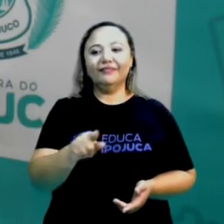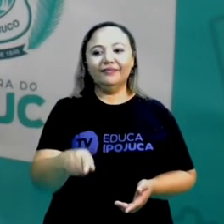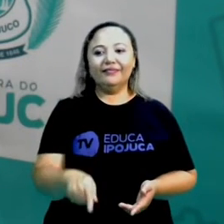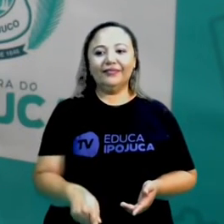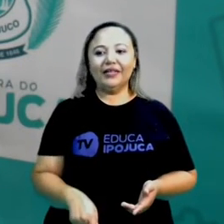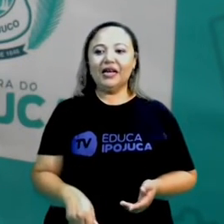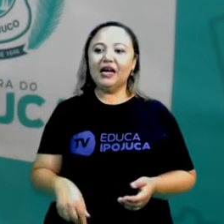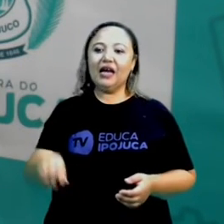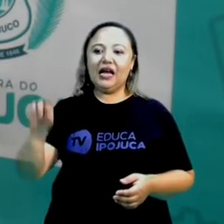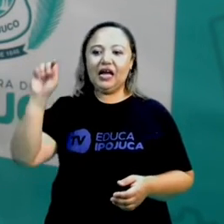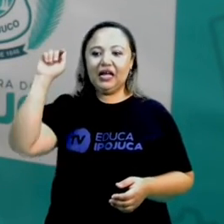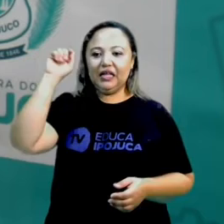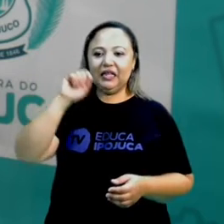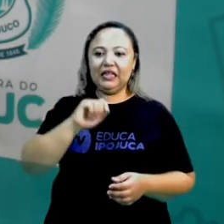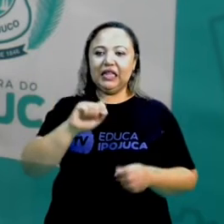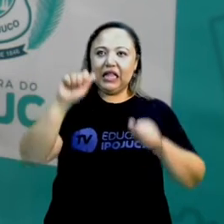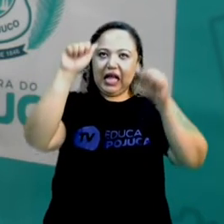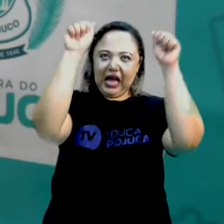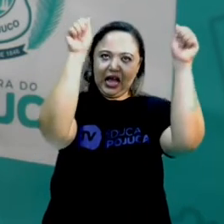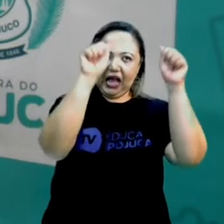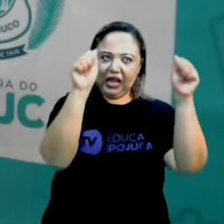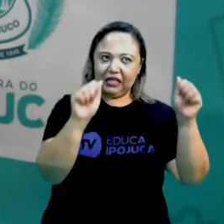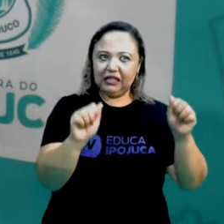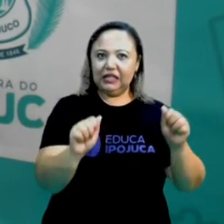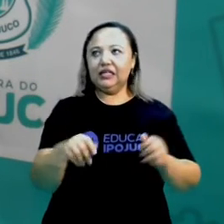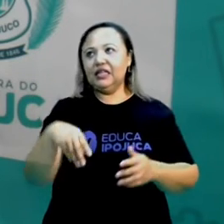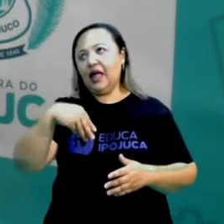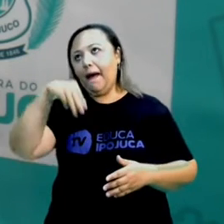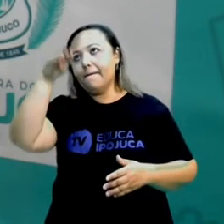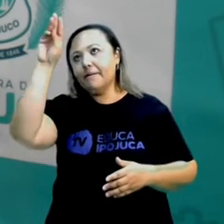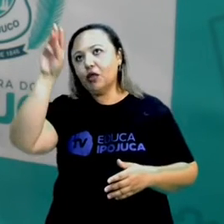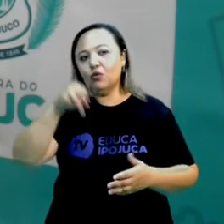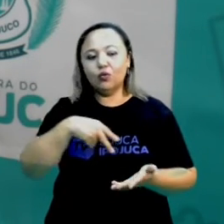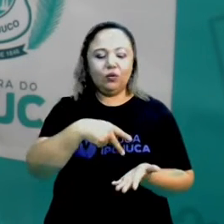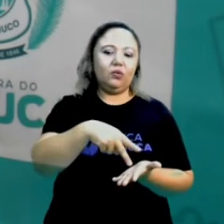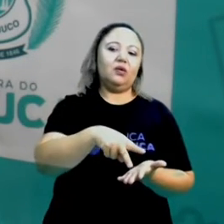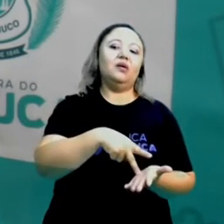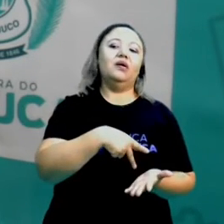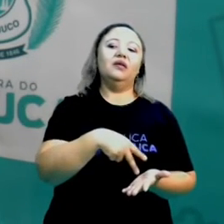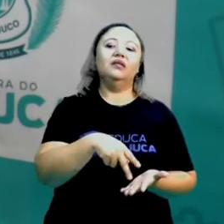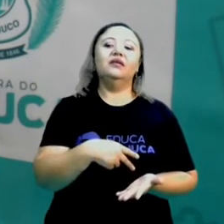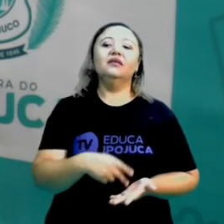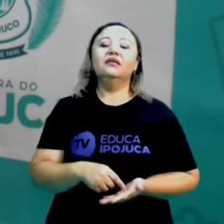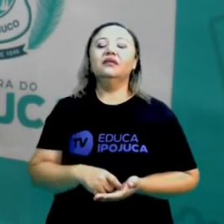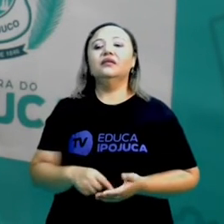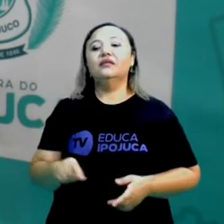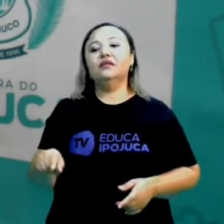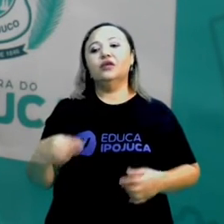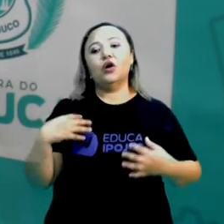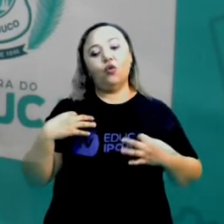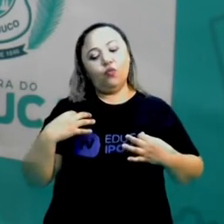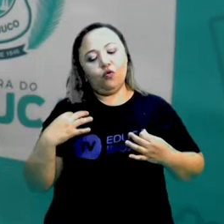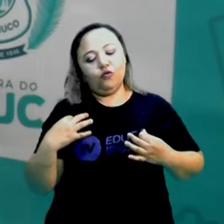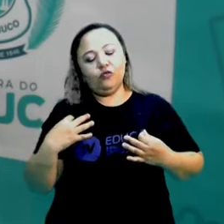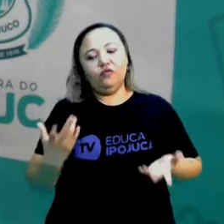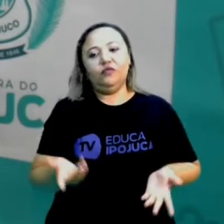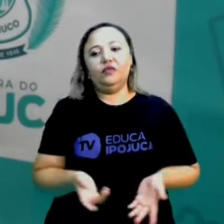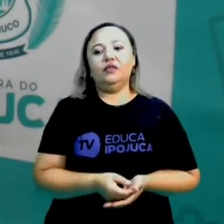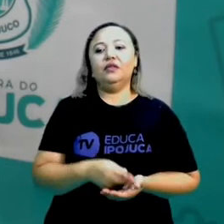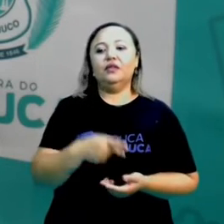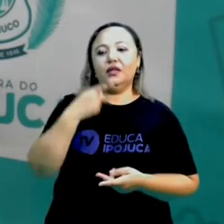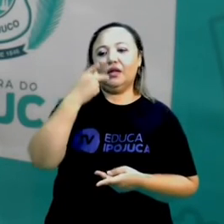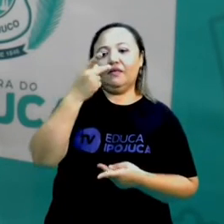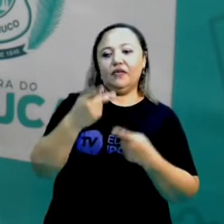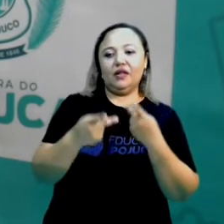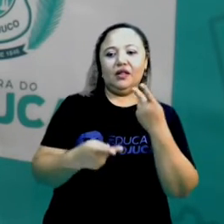Seja na arte, seja na pintura, seja na dança. No modo de se vestir, no modo de